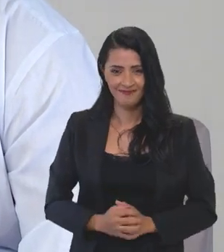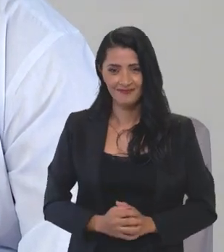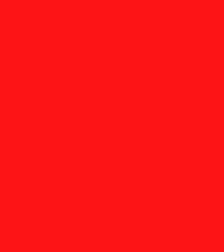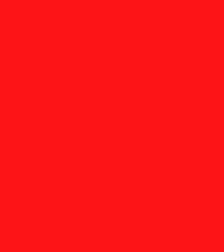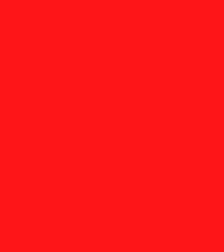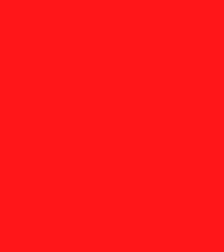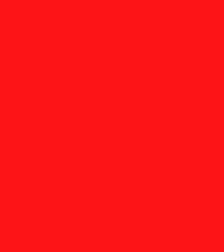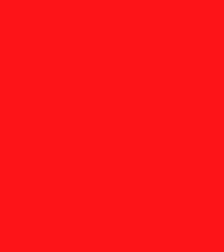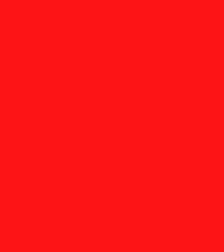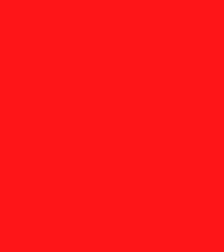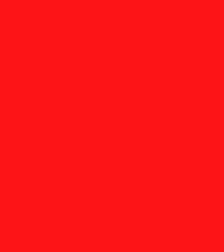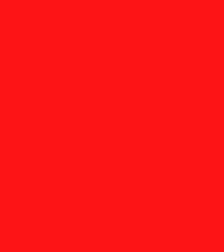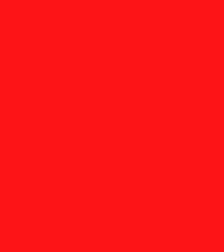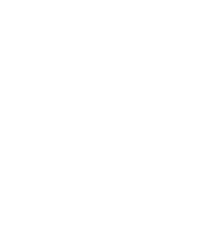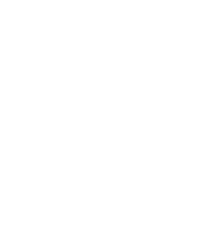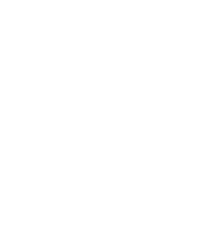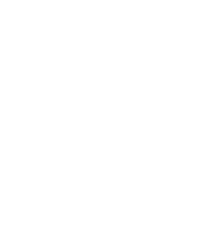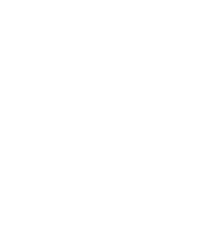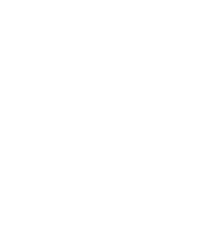Wapchana.